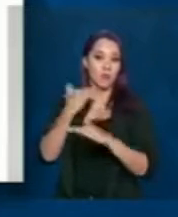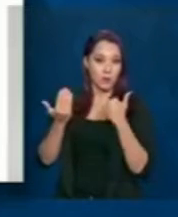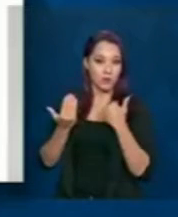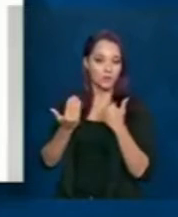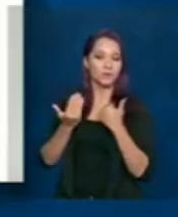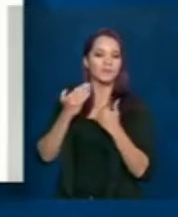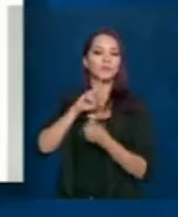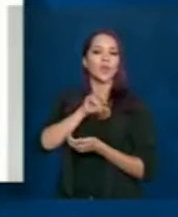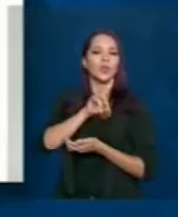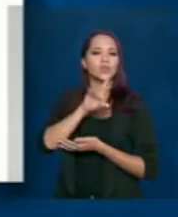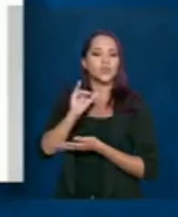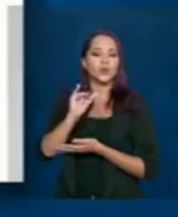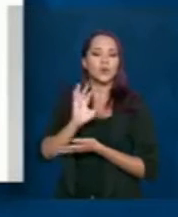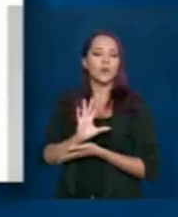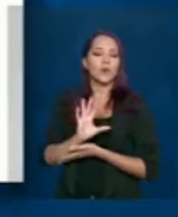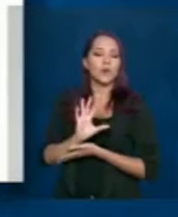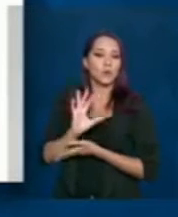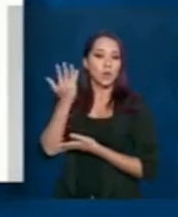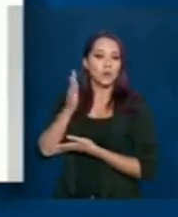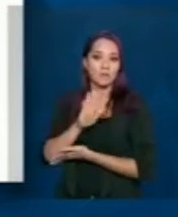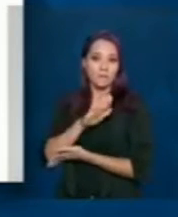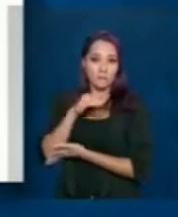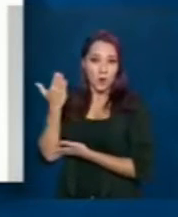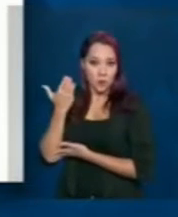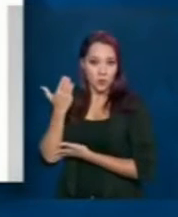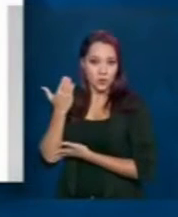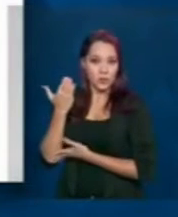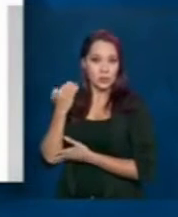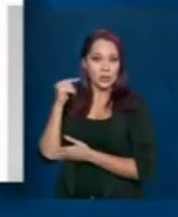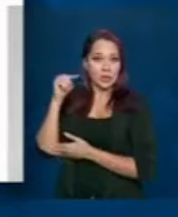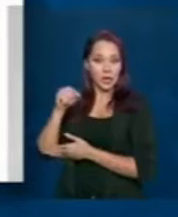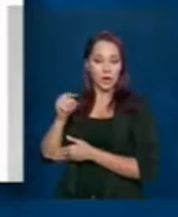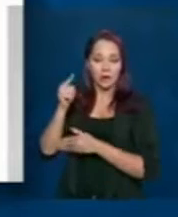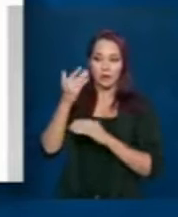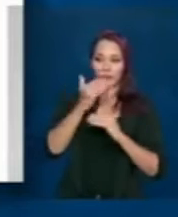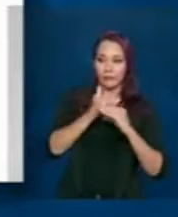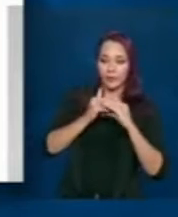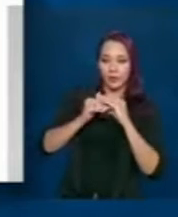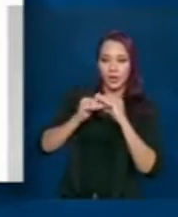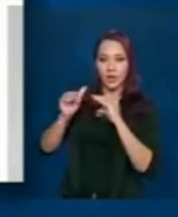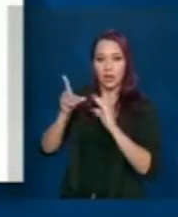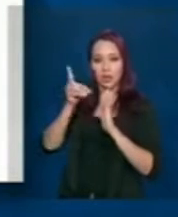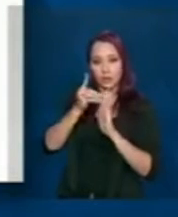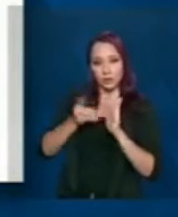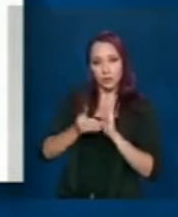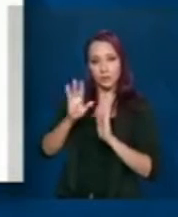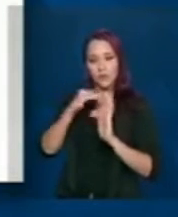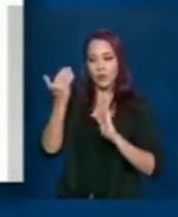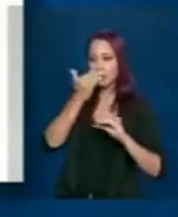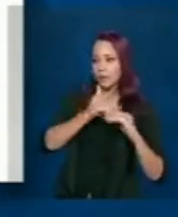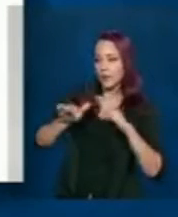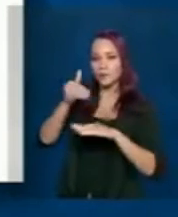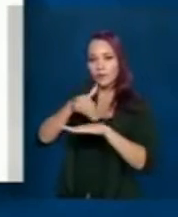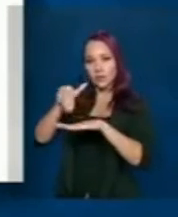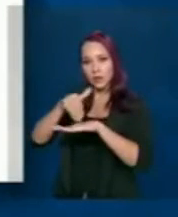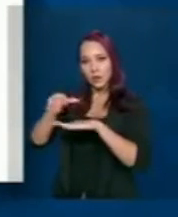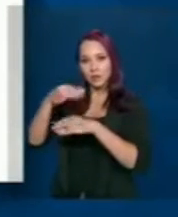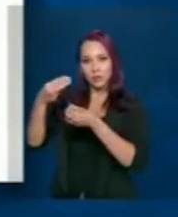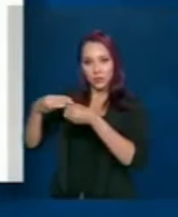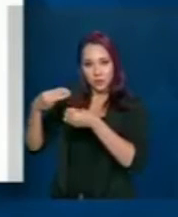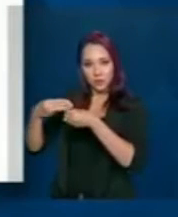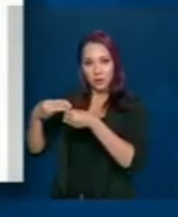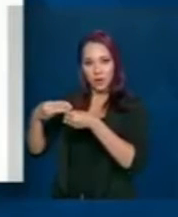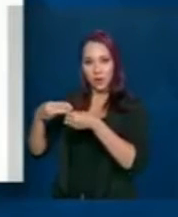a partir do momento que um evento, um óbito acontece, ele é encaminhado, essa declaração de óbito é encaminhada para as secretarias municipais,